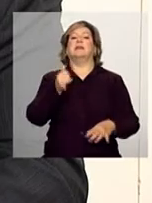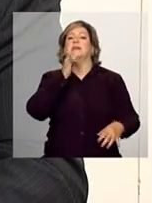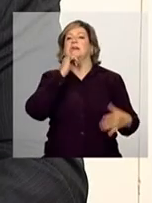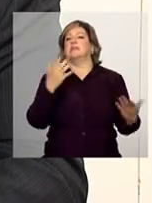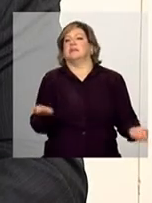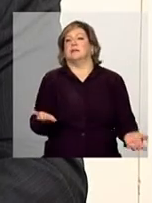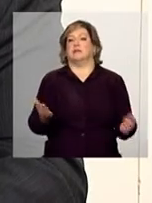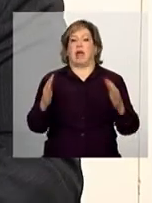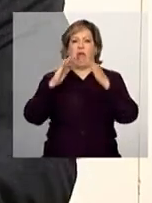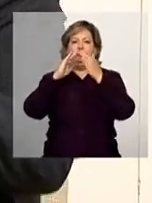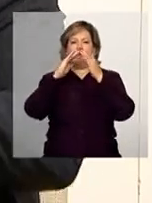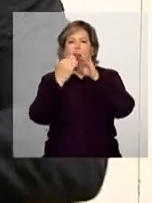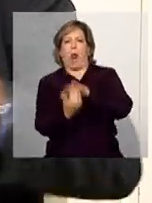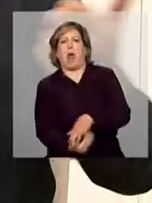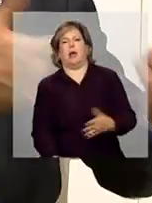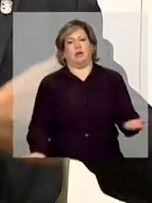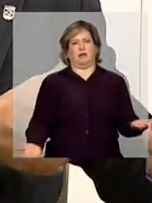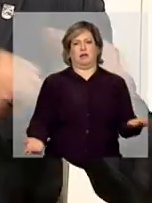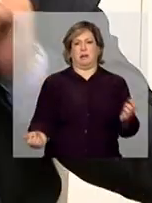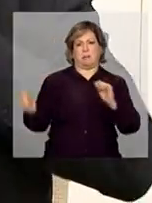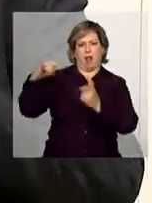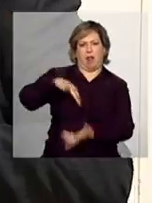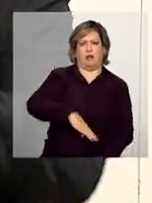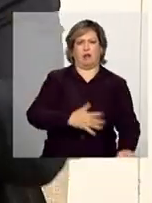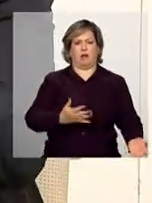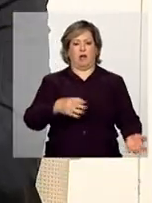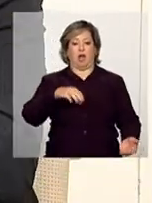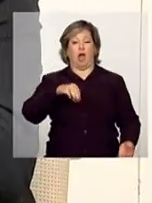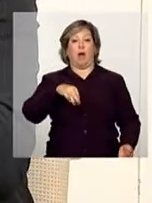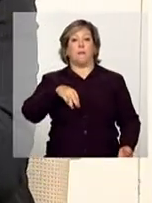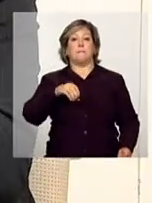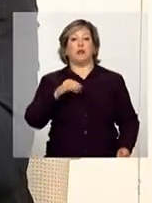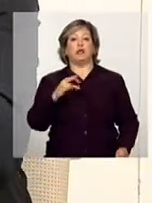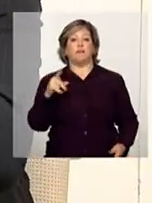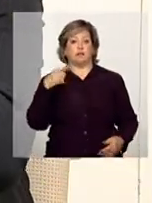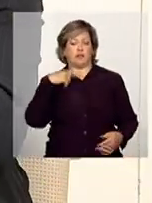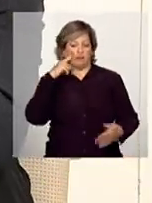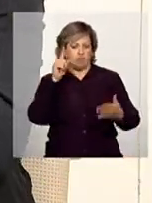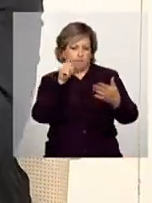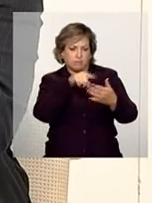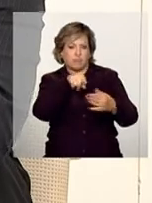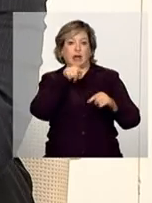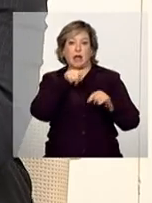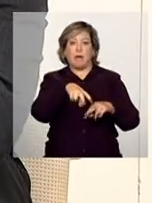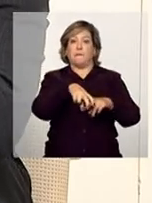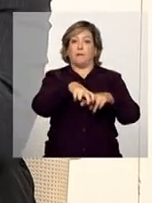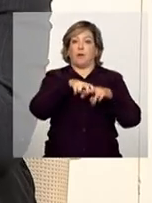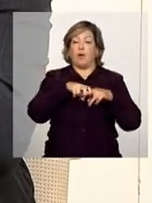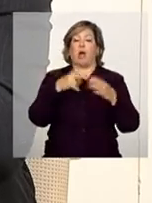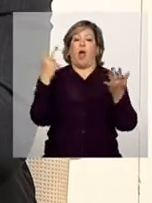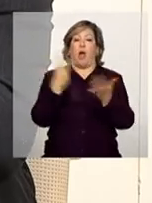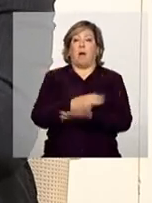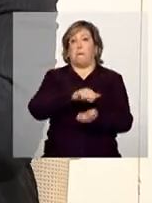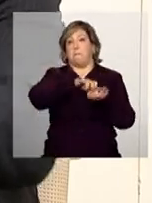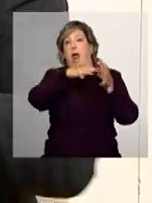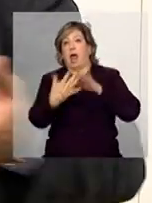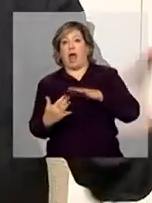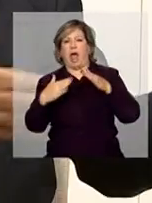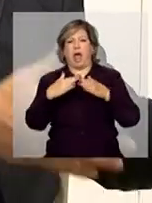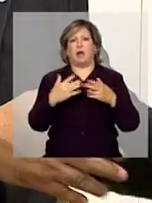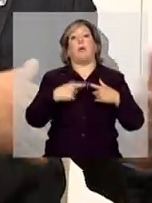pública. Lá no motivo está registrado que essa falta foi por conta de questões de calamidade pública.